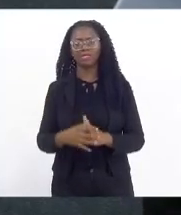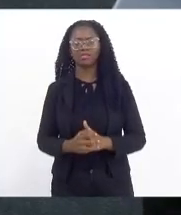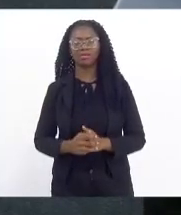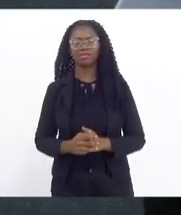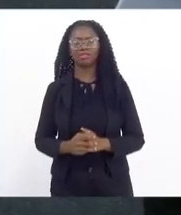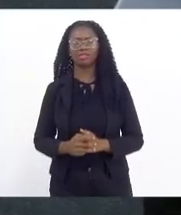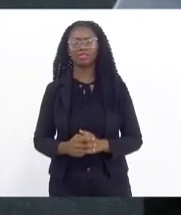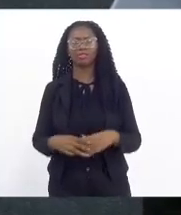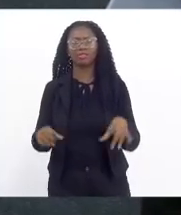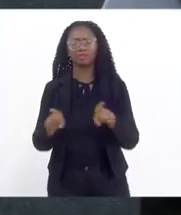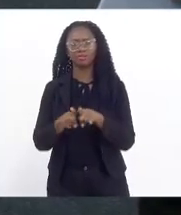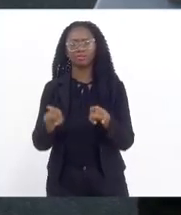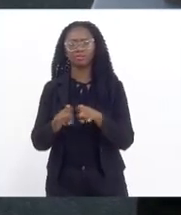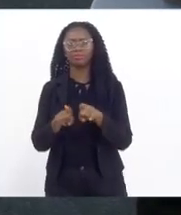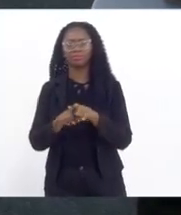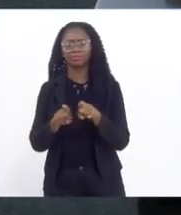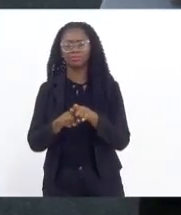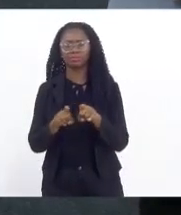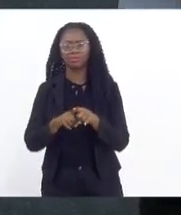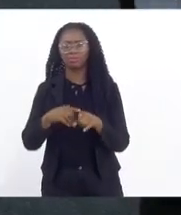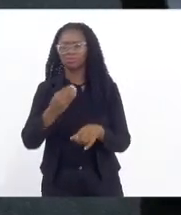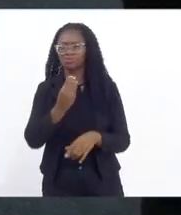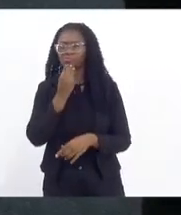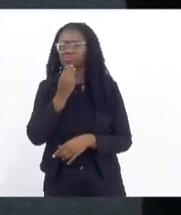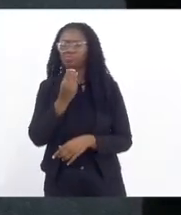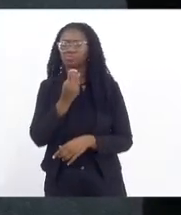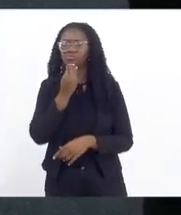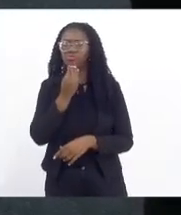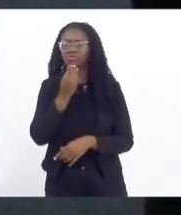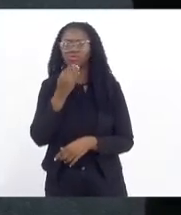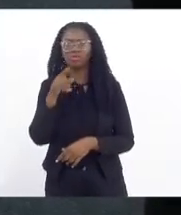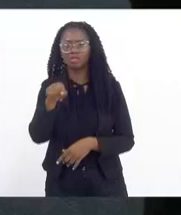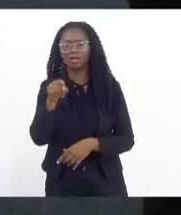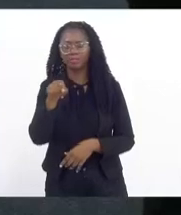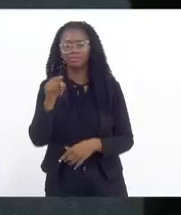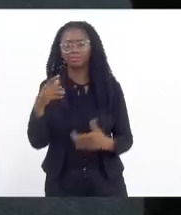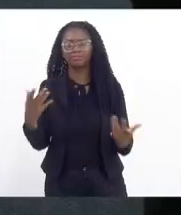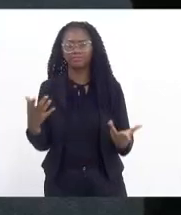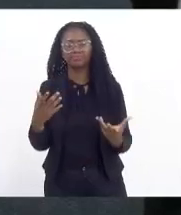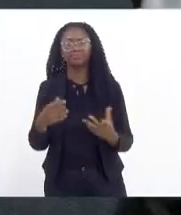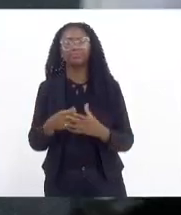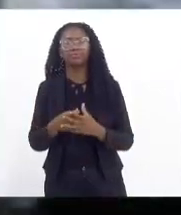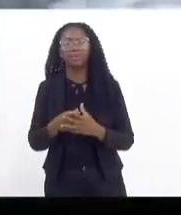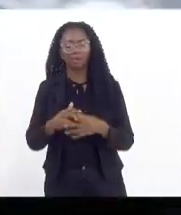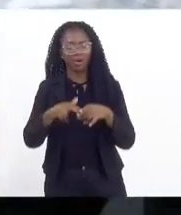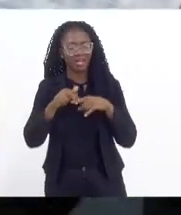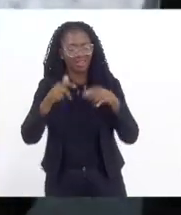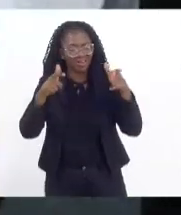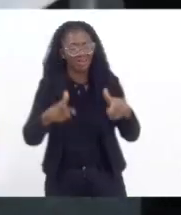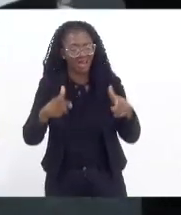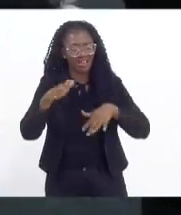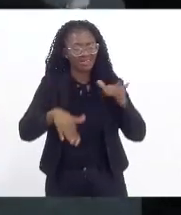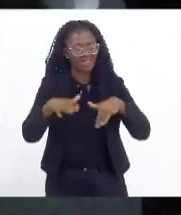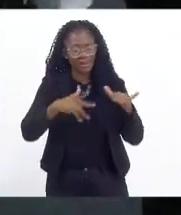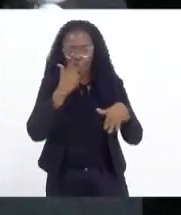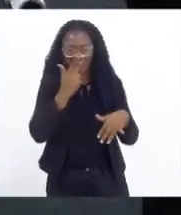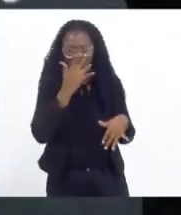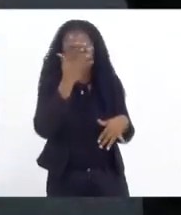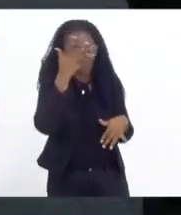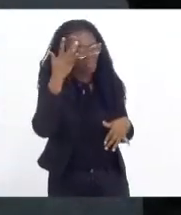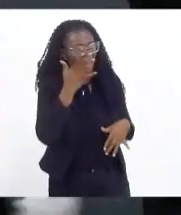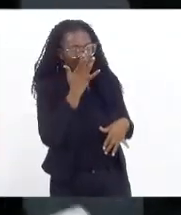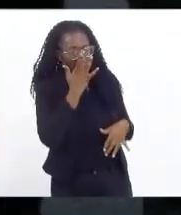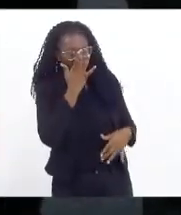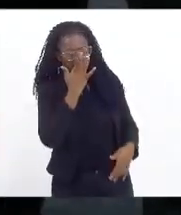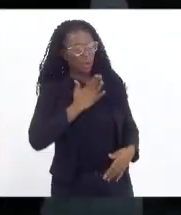não só a oportunidade de ver esses espaços que muitas vezes são criminalizados, ali onde se criou a Horta e é um